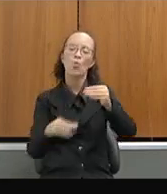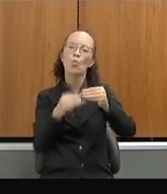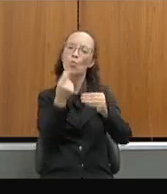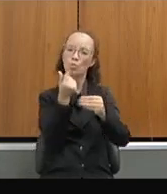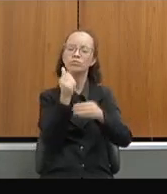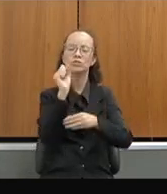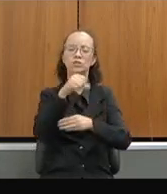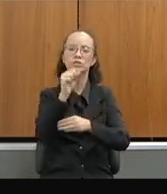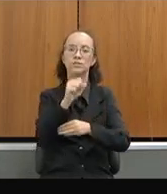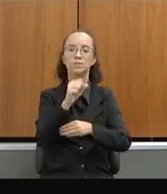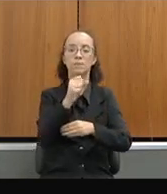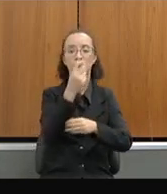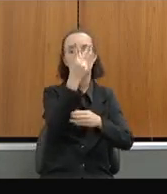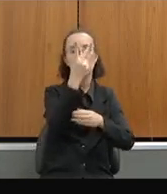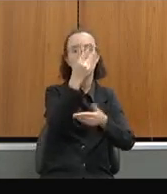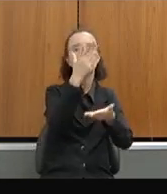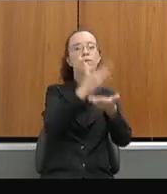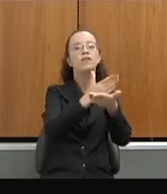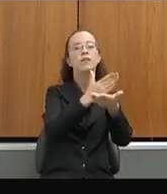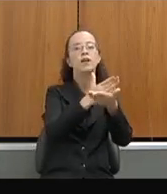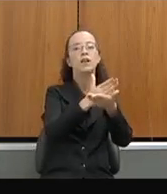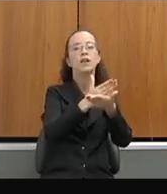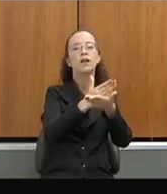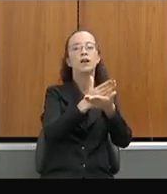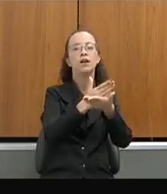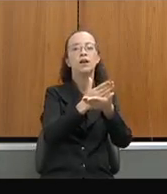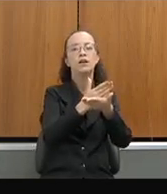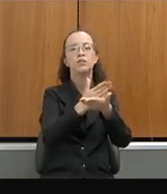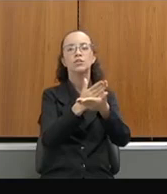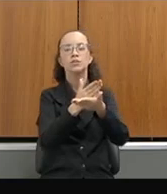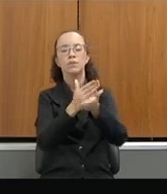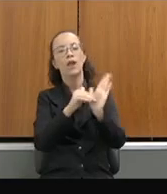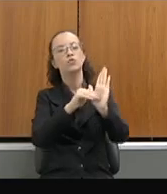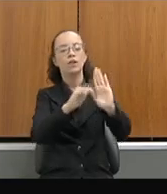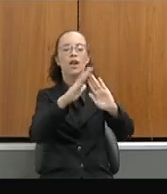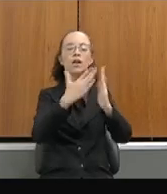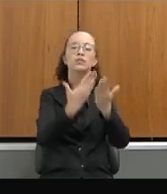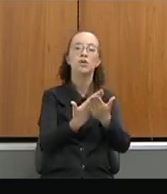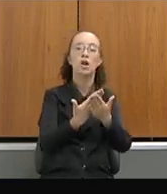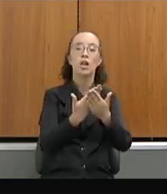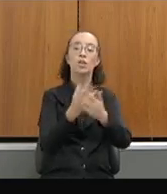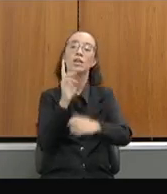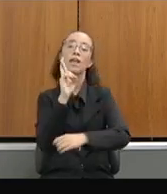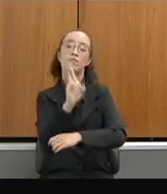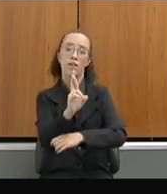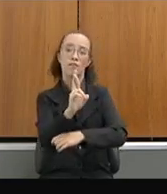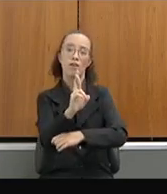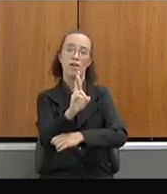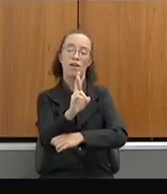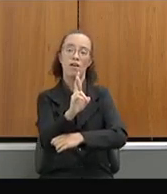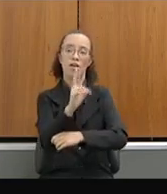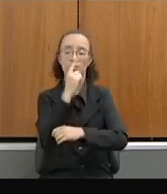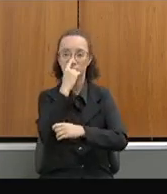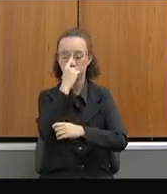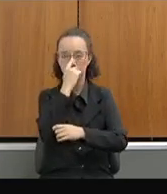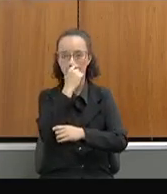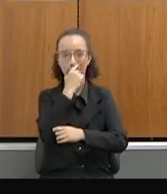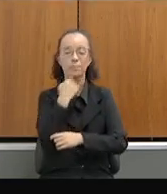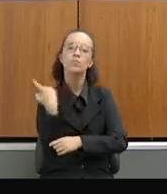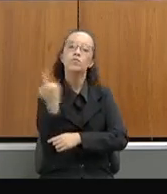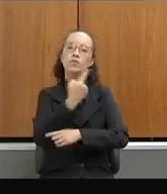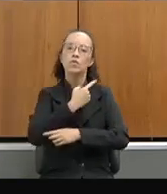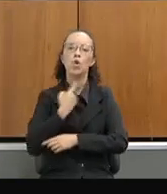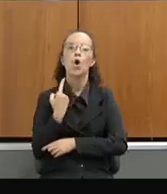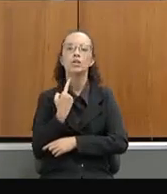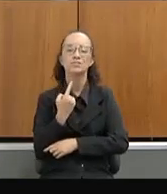duas parcelas do recurso de manutenção e custeio para que fique como fundo emergencial. Estamos entrando agora em momentos